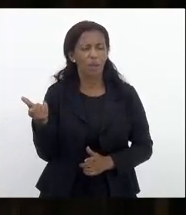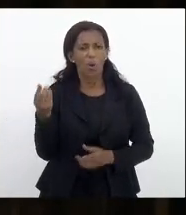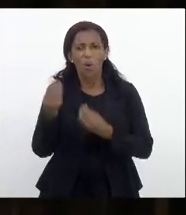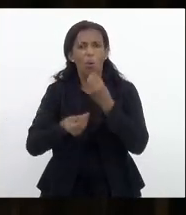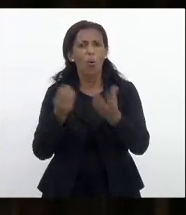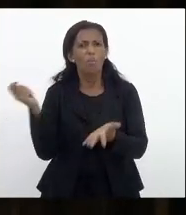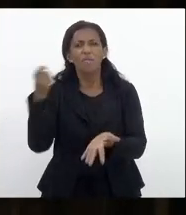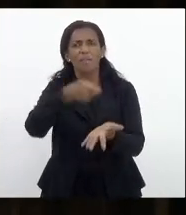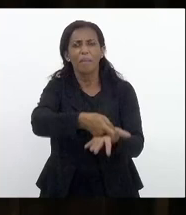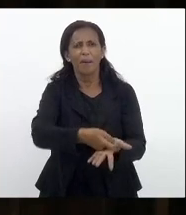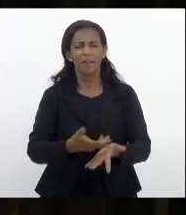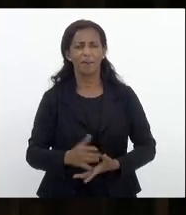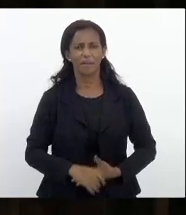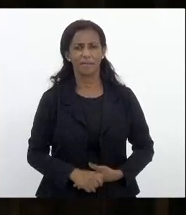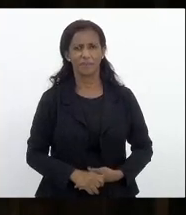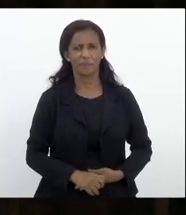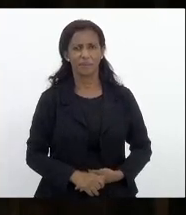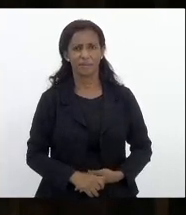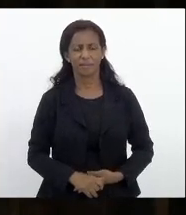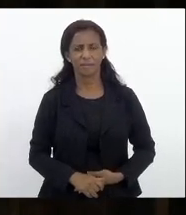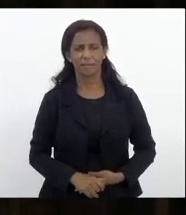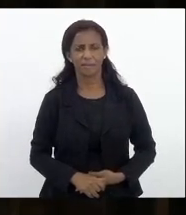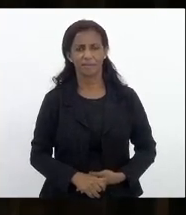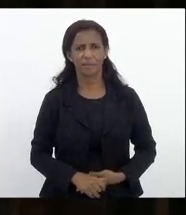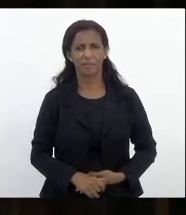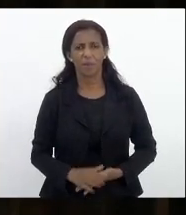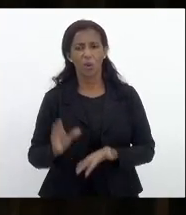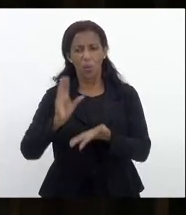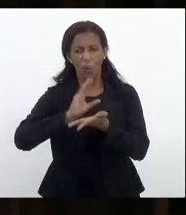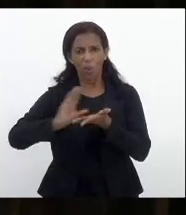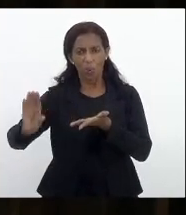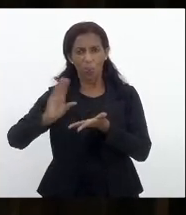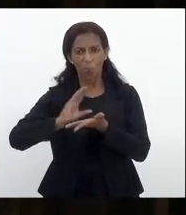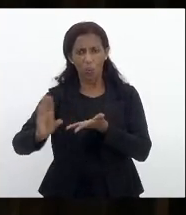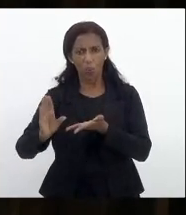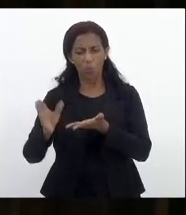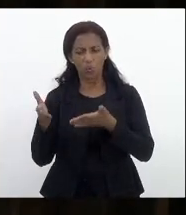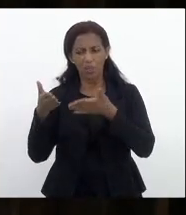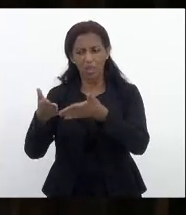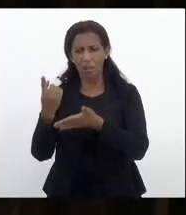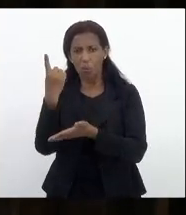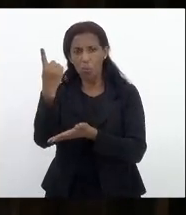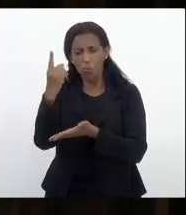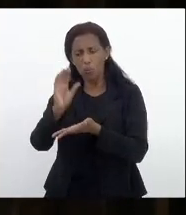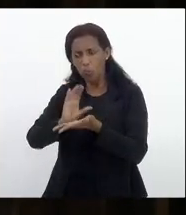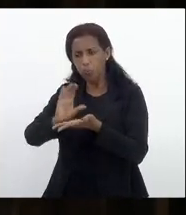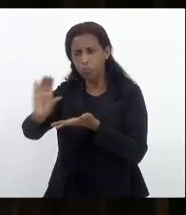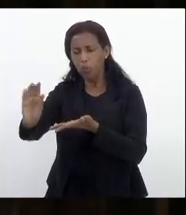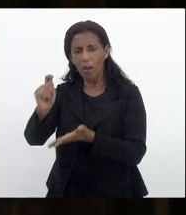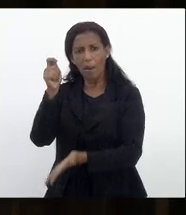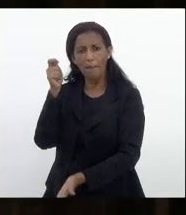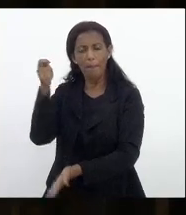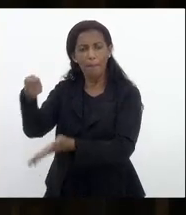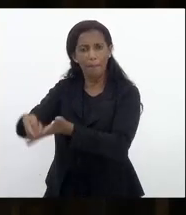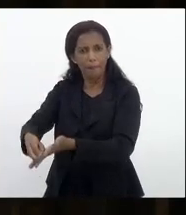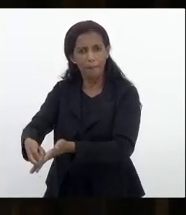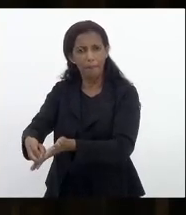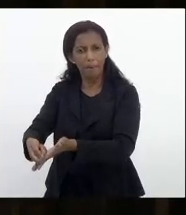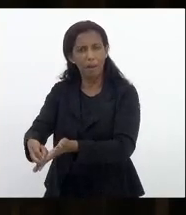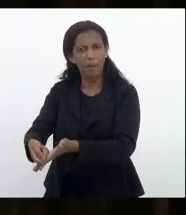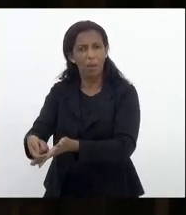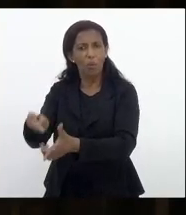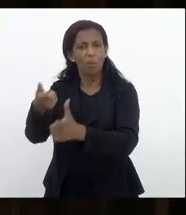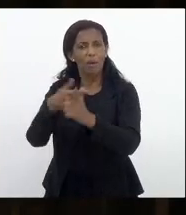essa que estão fazendo um recurso que entra de forma única que vai pagar um custo